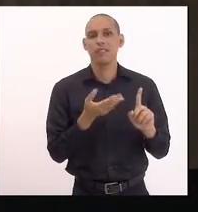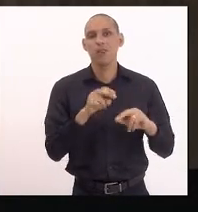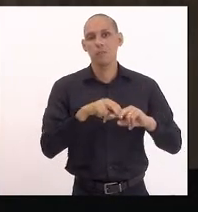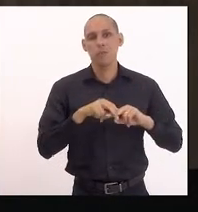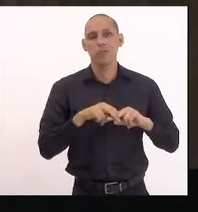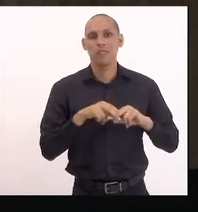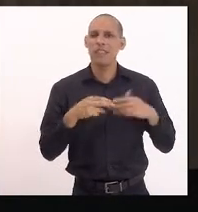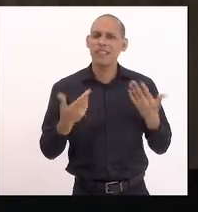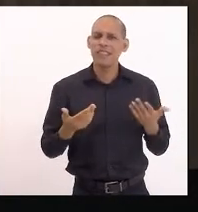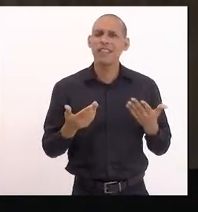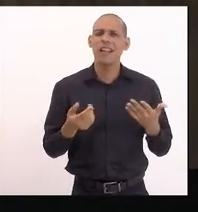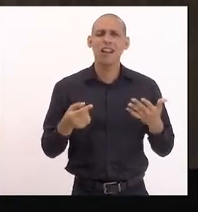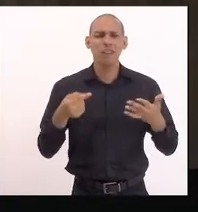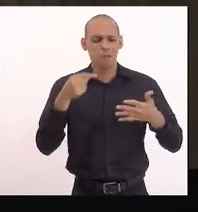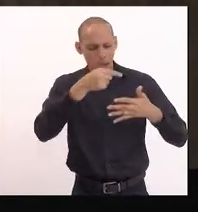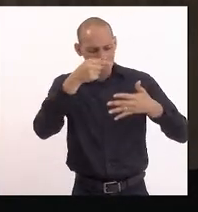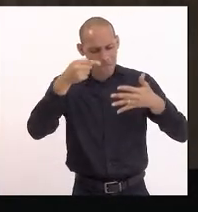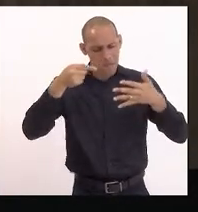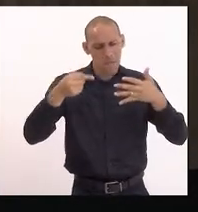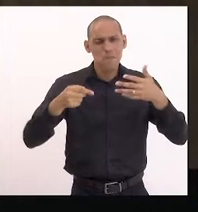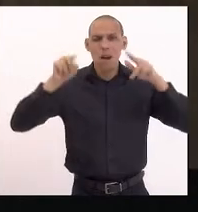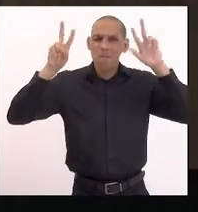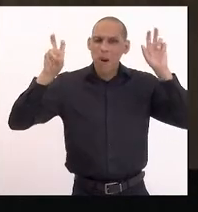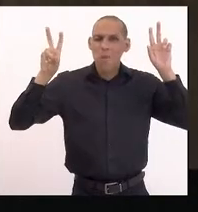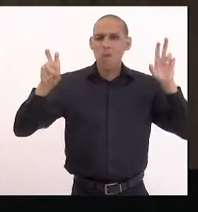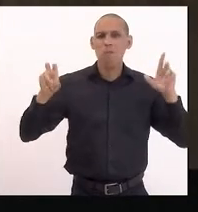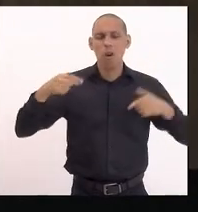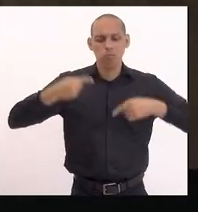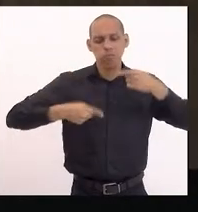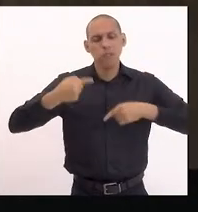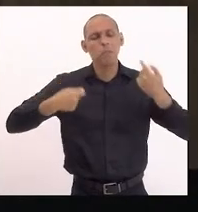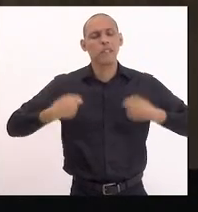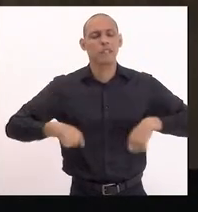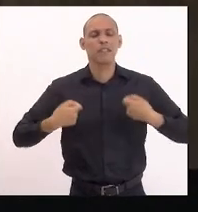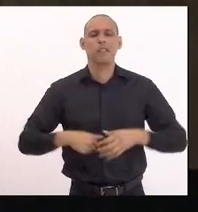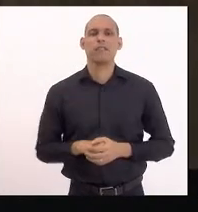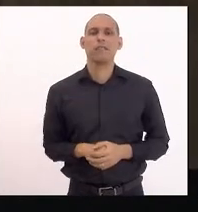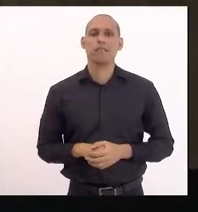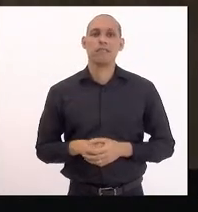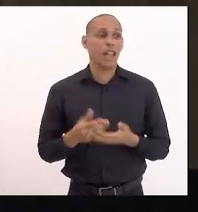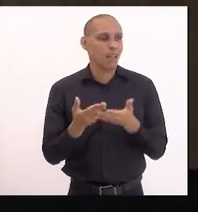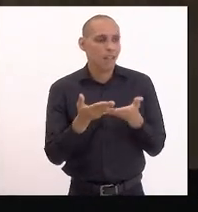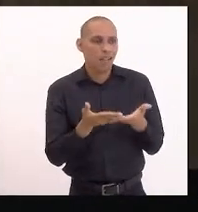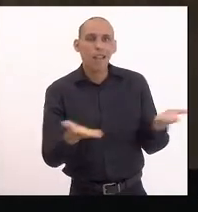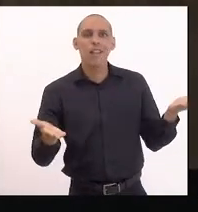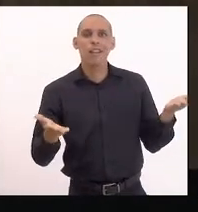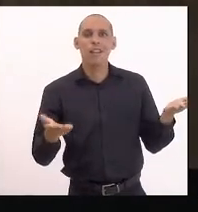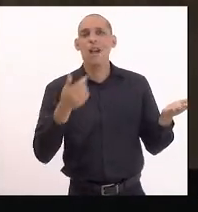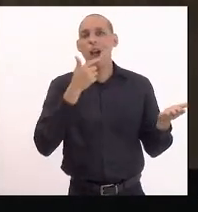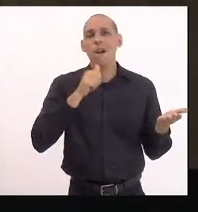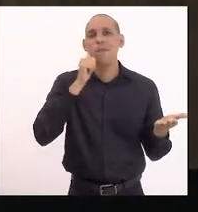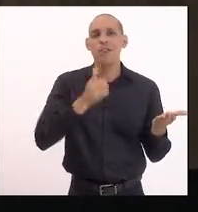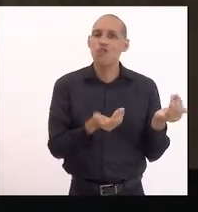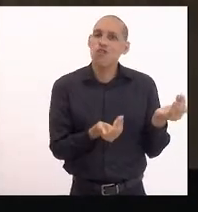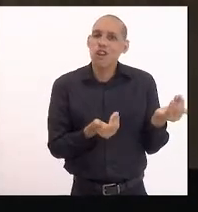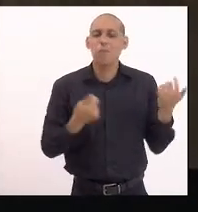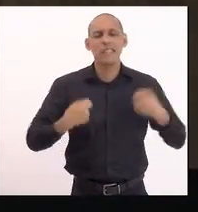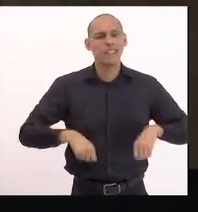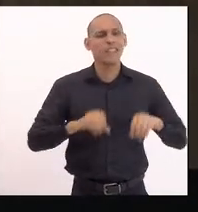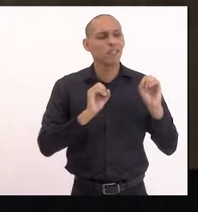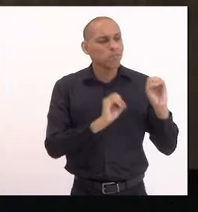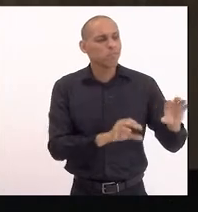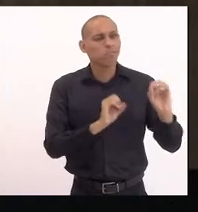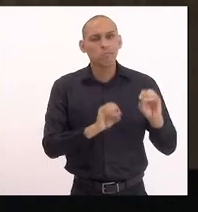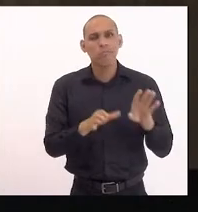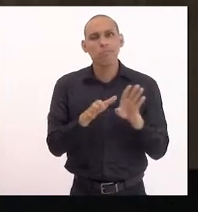outros demais assuntos que precisam ser discutidos, debatidos, e elas precisam, e eles também, precisam receber essa